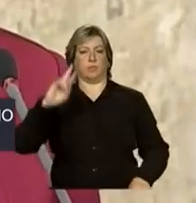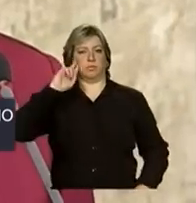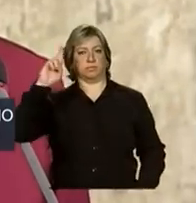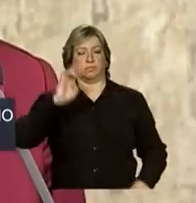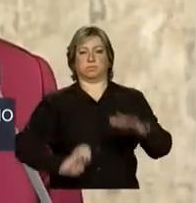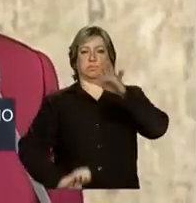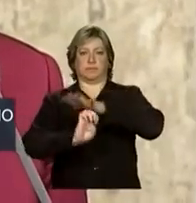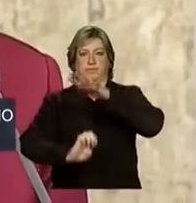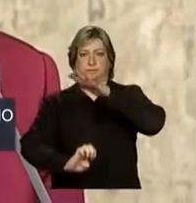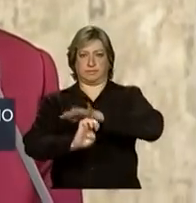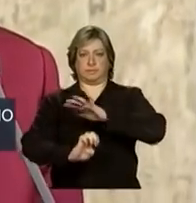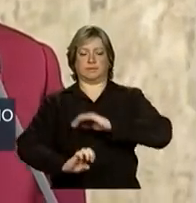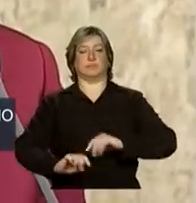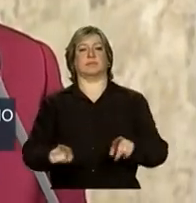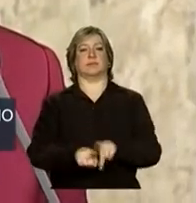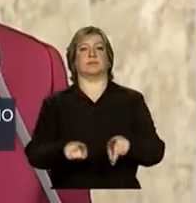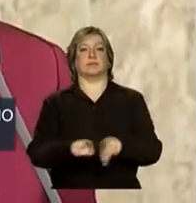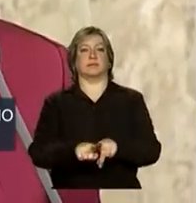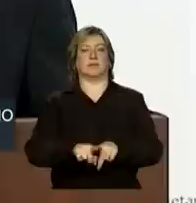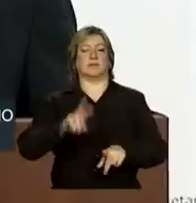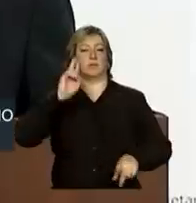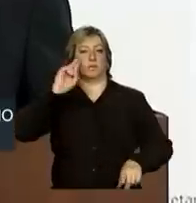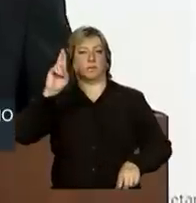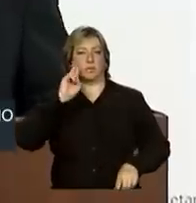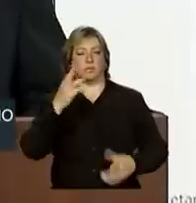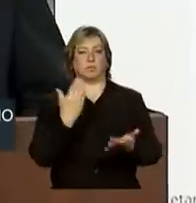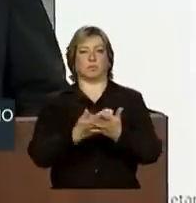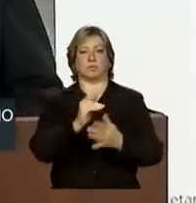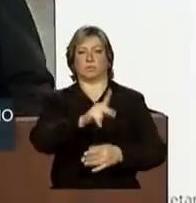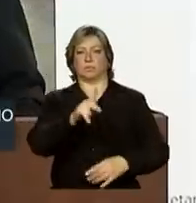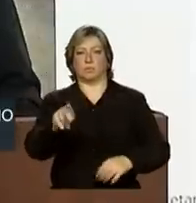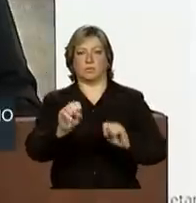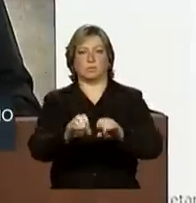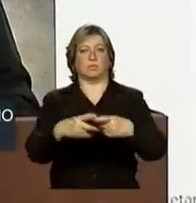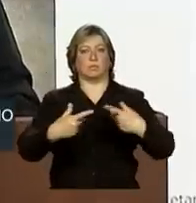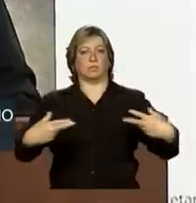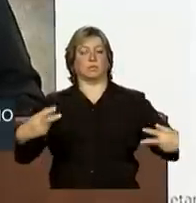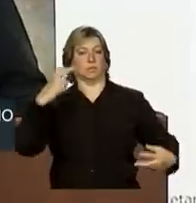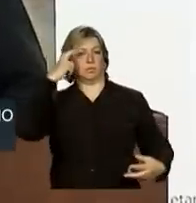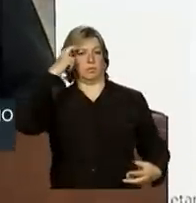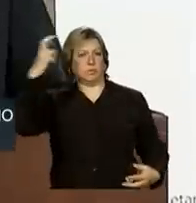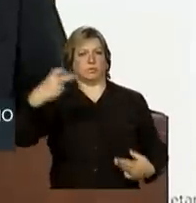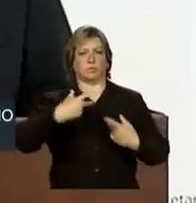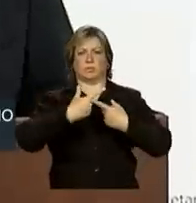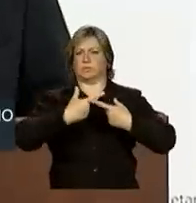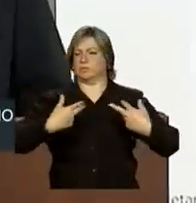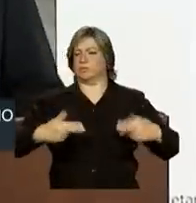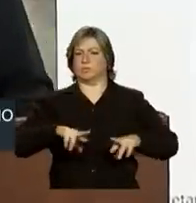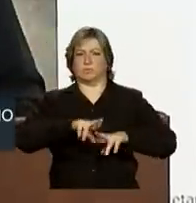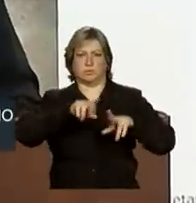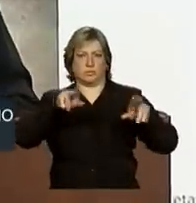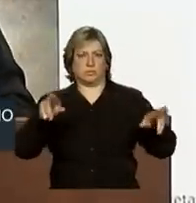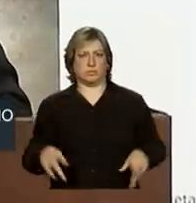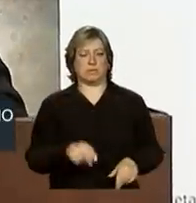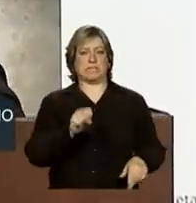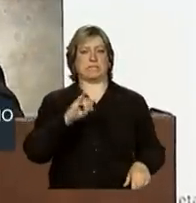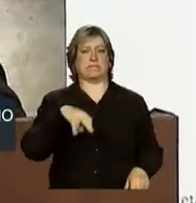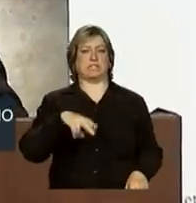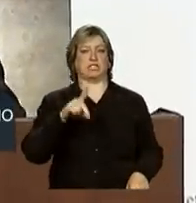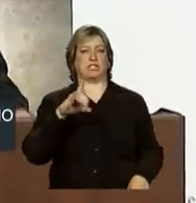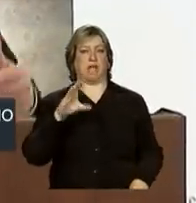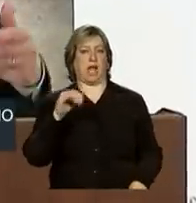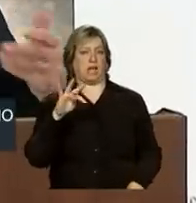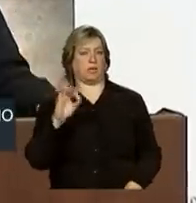empresariais, lideranças acadêmicas, lideranças intelectuais, lideranças sindicais,